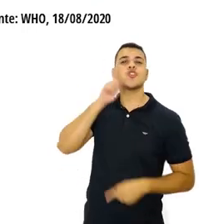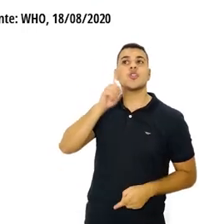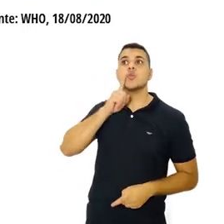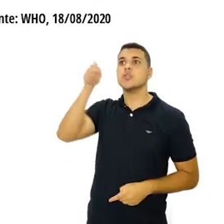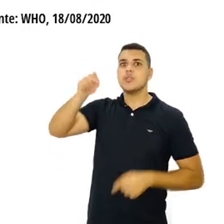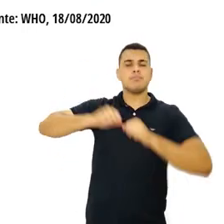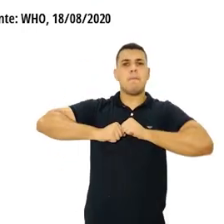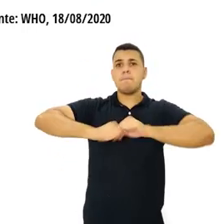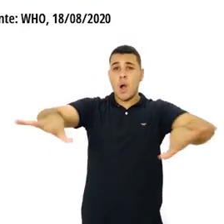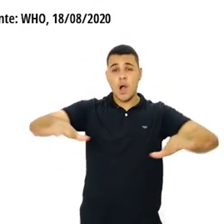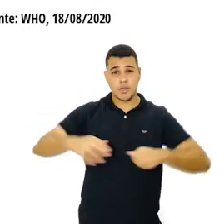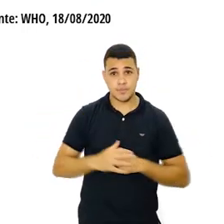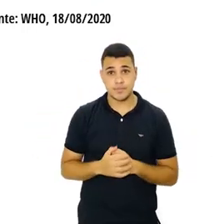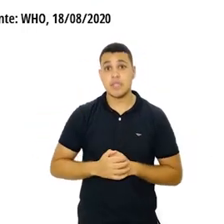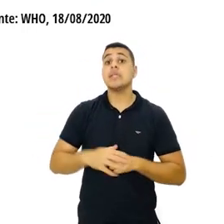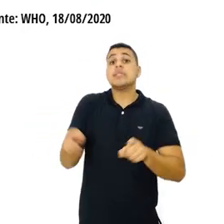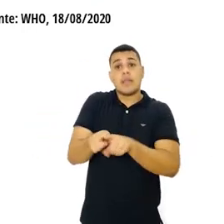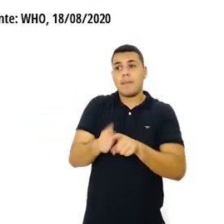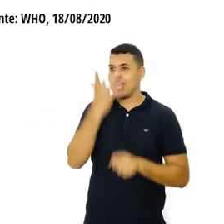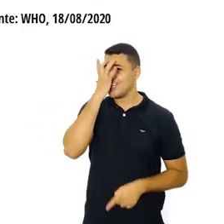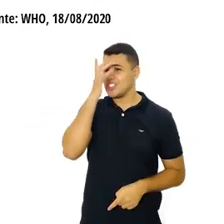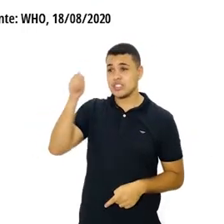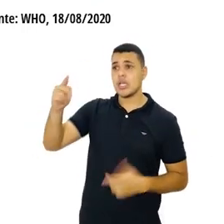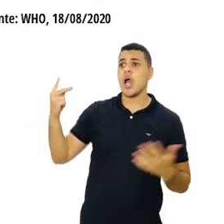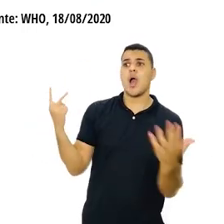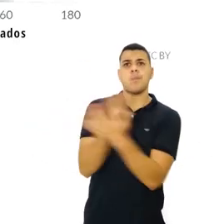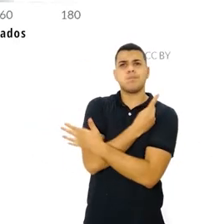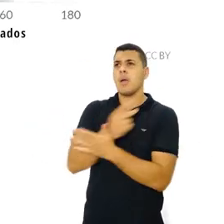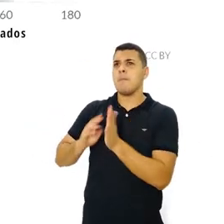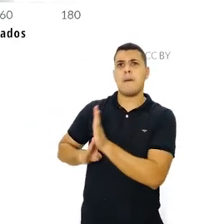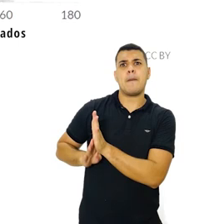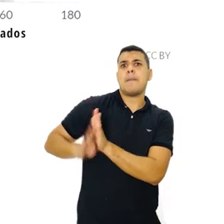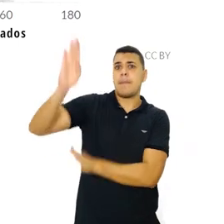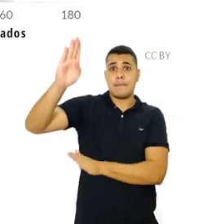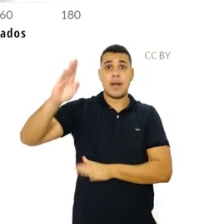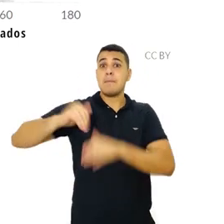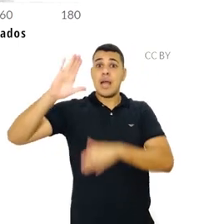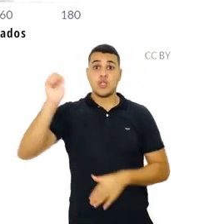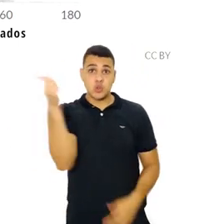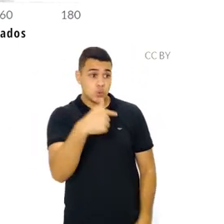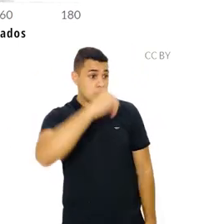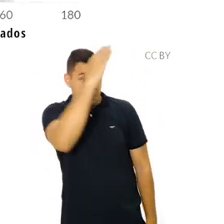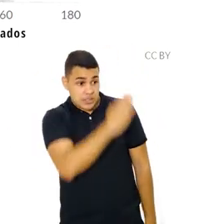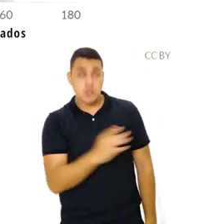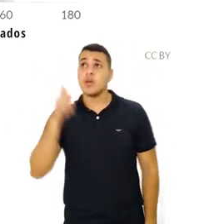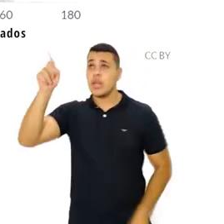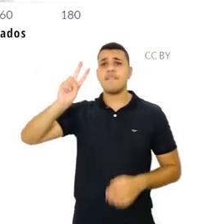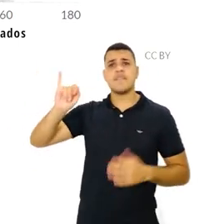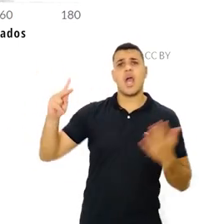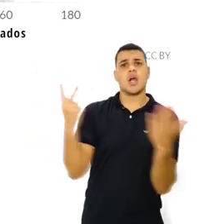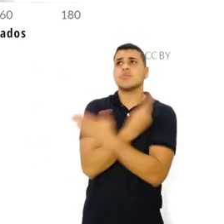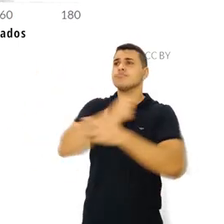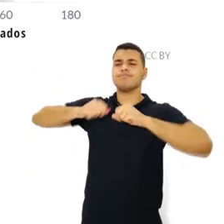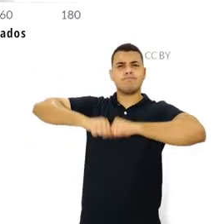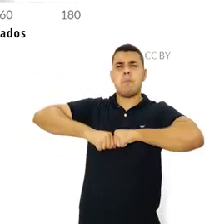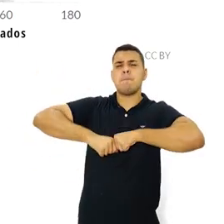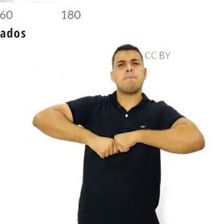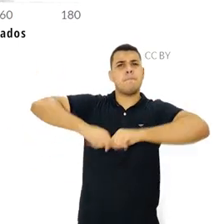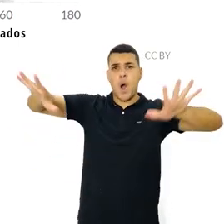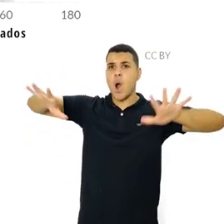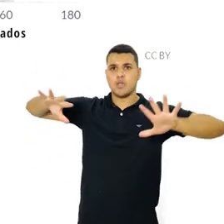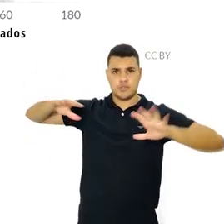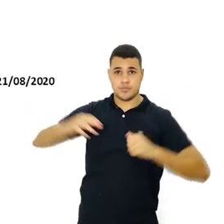os Estados Unidos é o epicentro da doença, mas a Índia está batendo o Brasil e vai ser o próximo